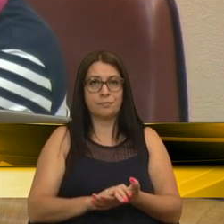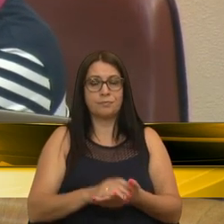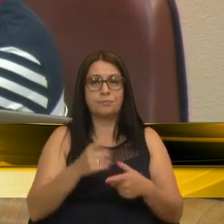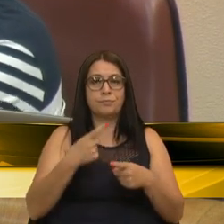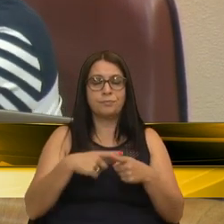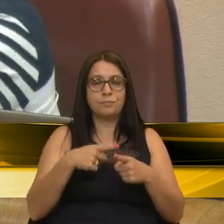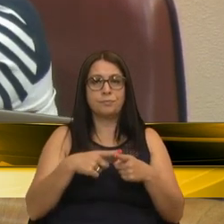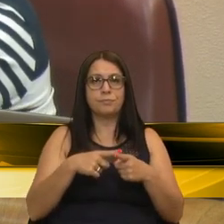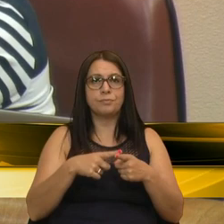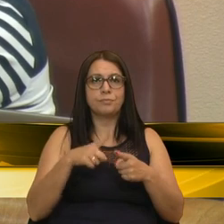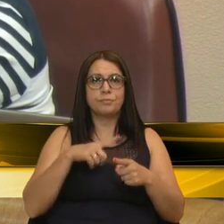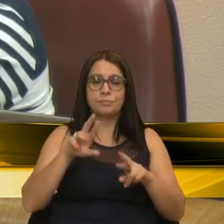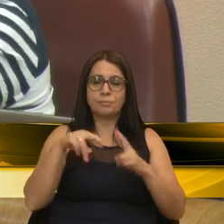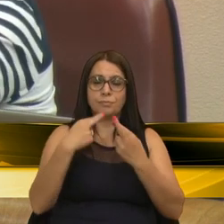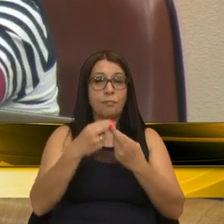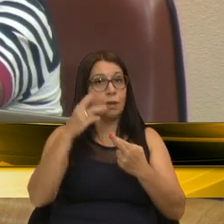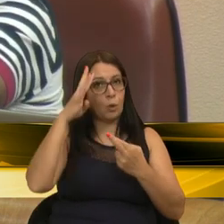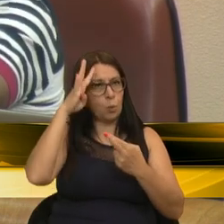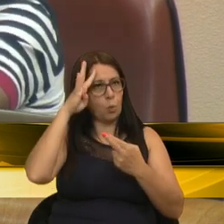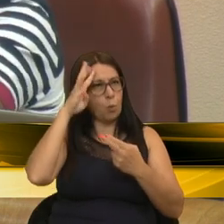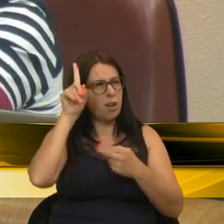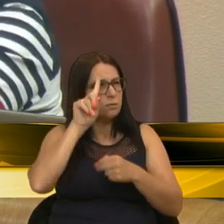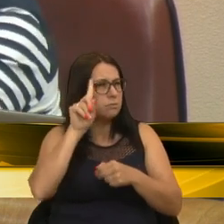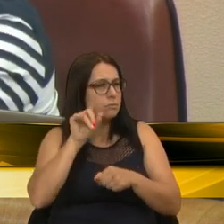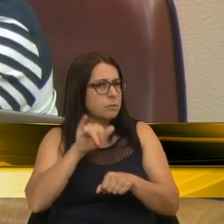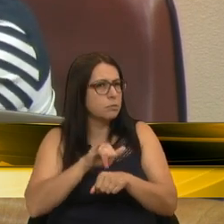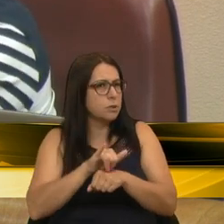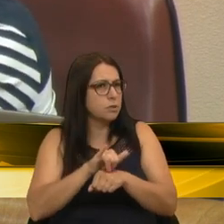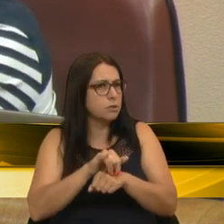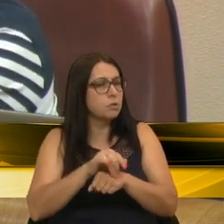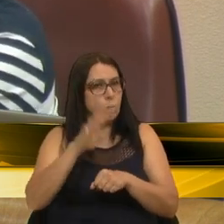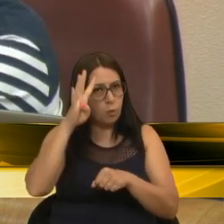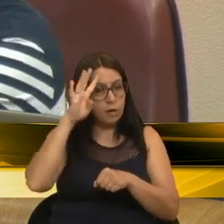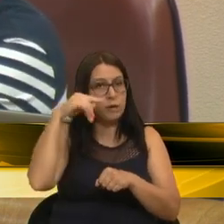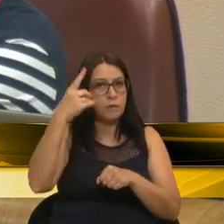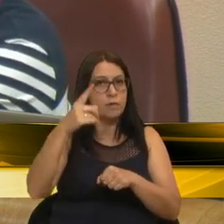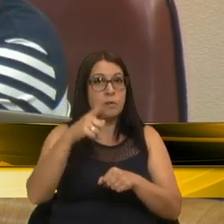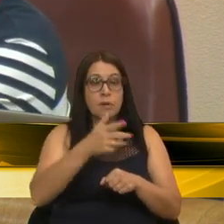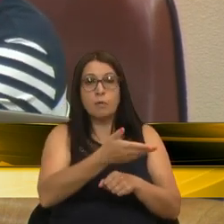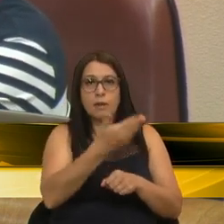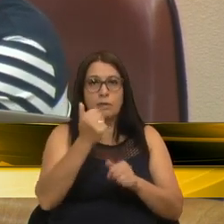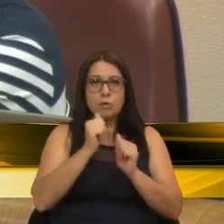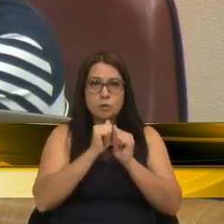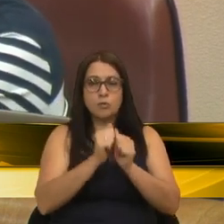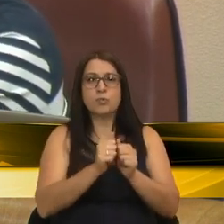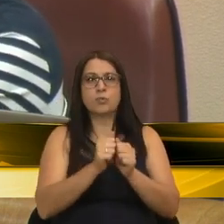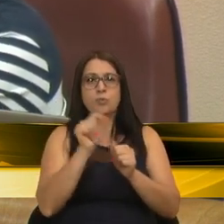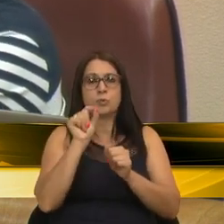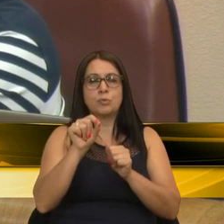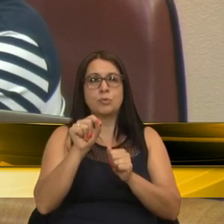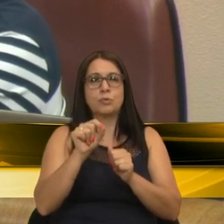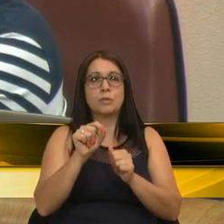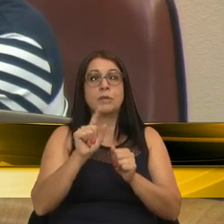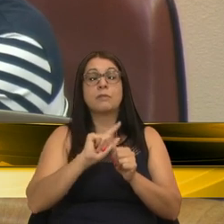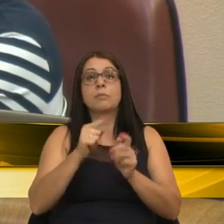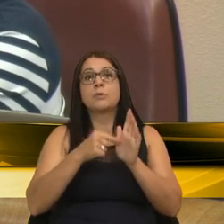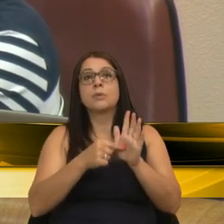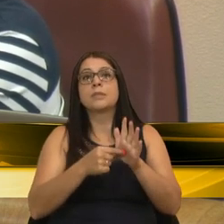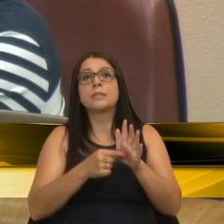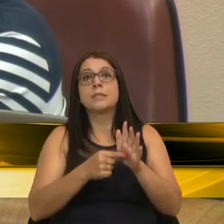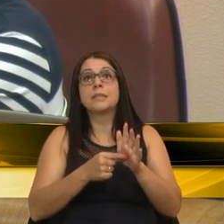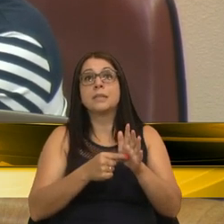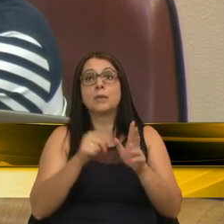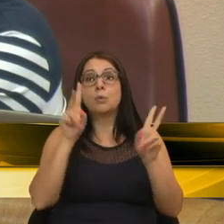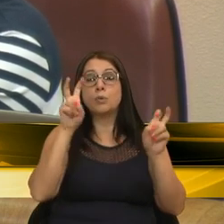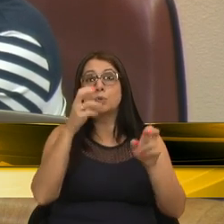Porque nós temos reuniões quarta-feira que vem, se não me engano, quarta-feira próxima, e nós vamos levar essa situação que a Vossa Excelência foi lá e levantou. É um assunto muito